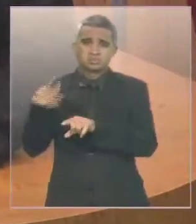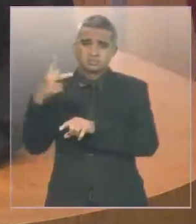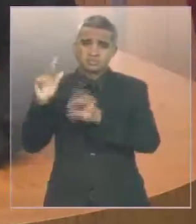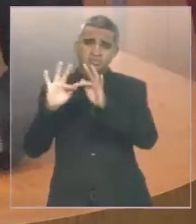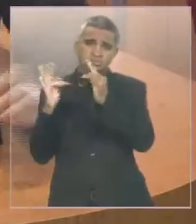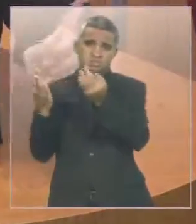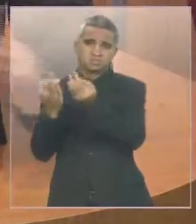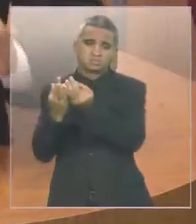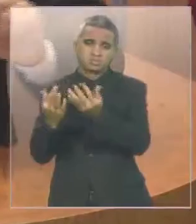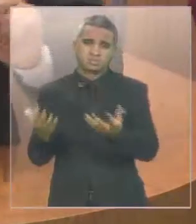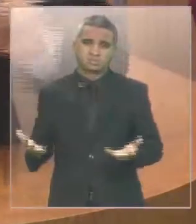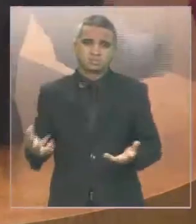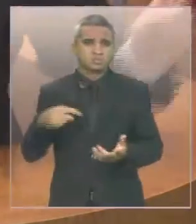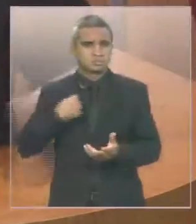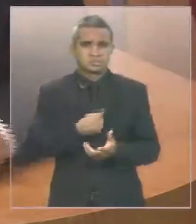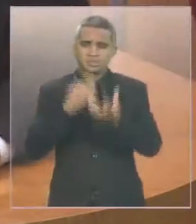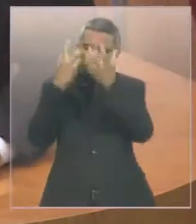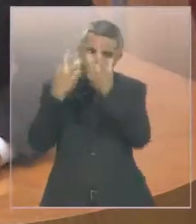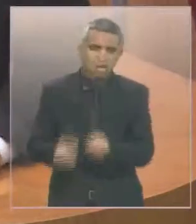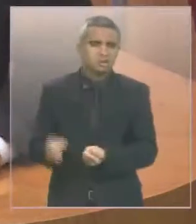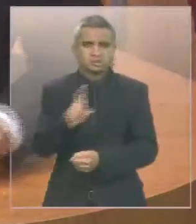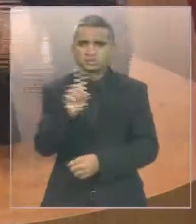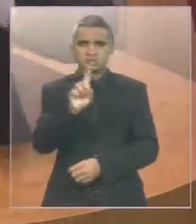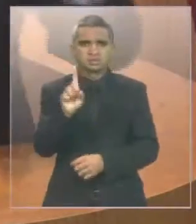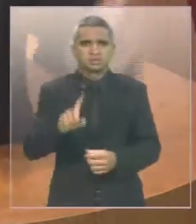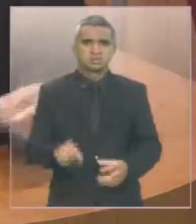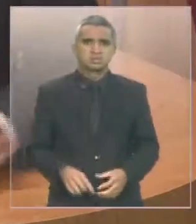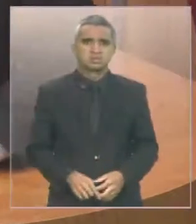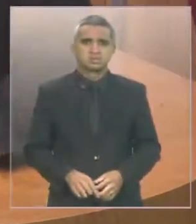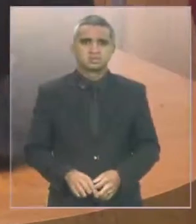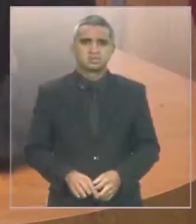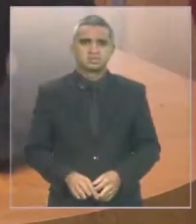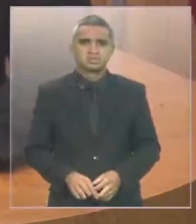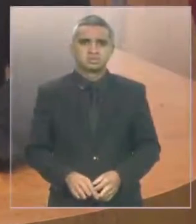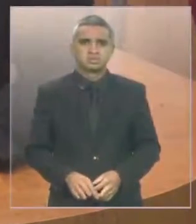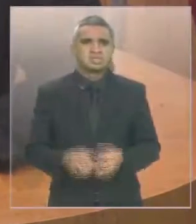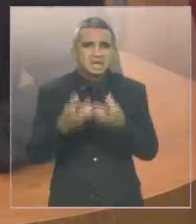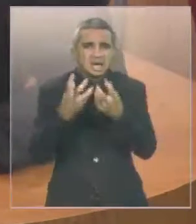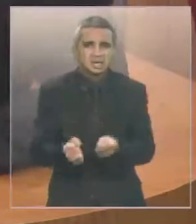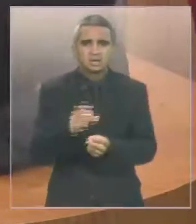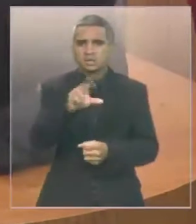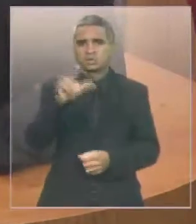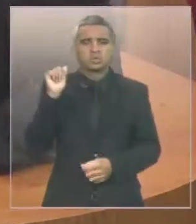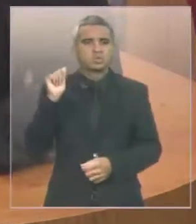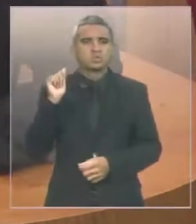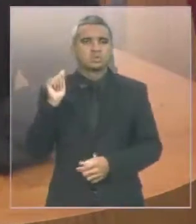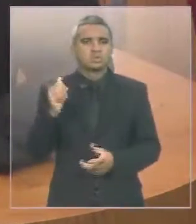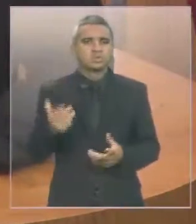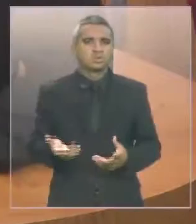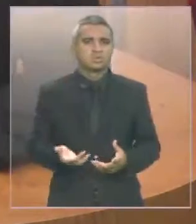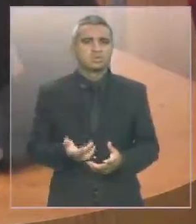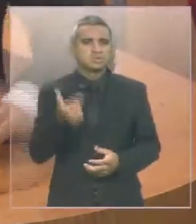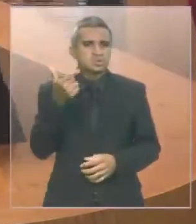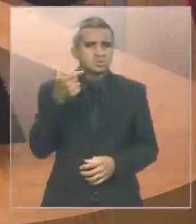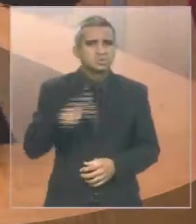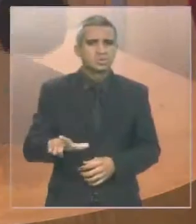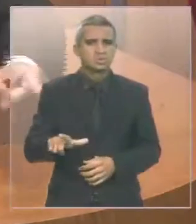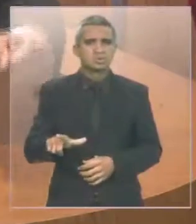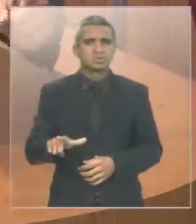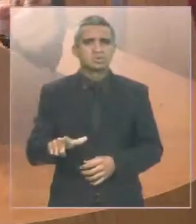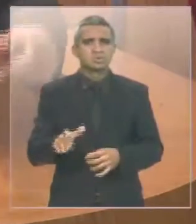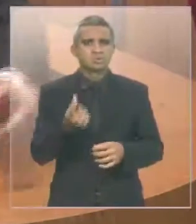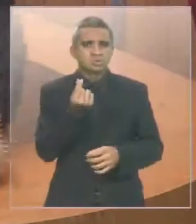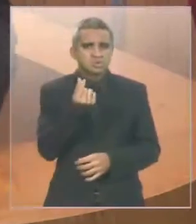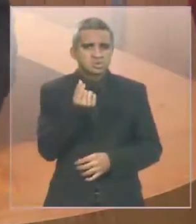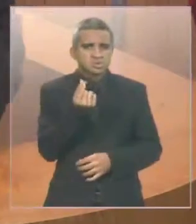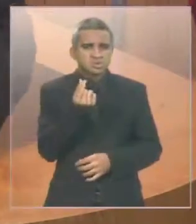E que nós não aceitamos de forma nenhuma que mais uma vez mais uma vez o dinheiro